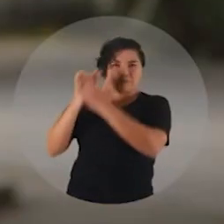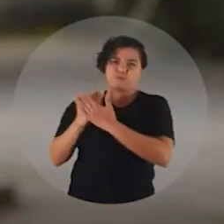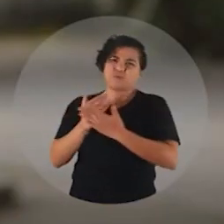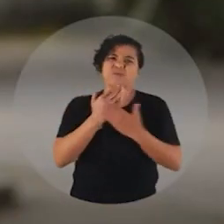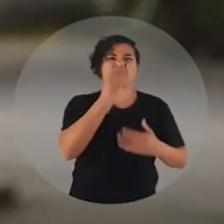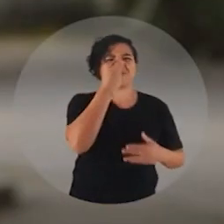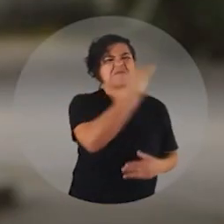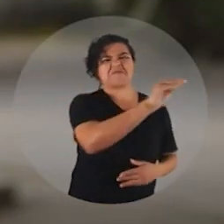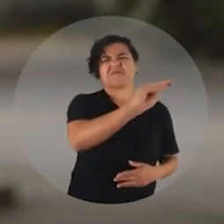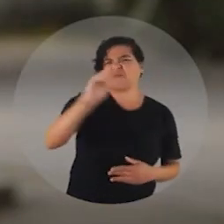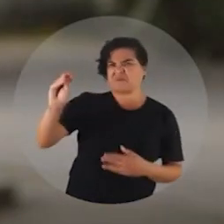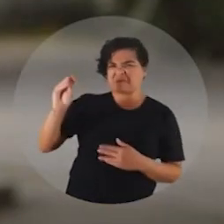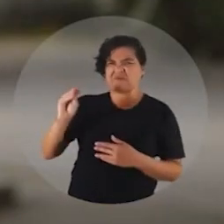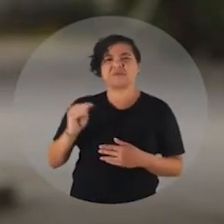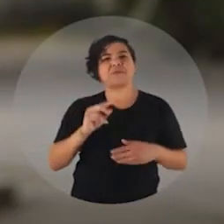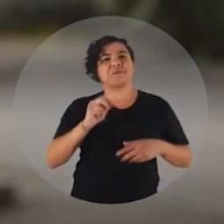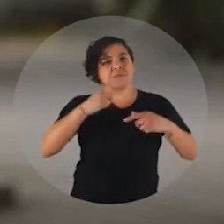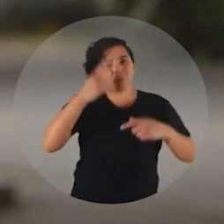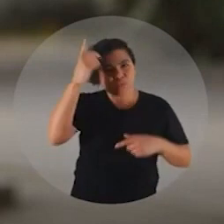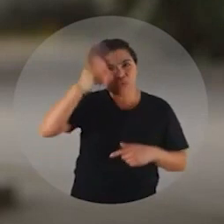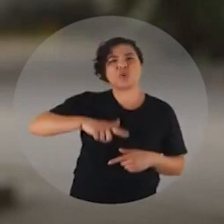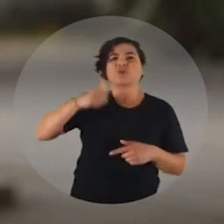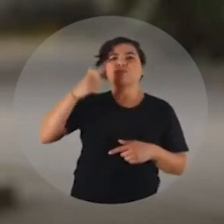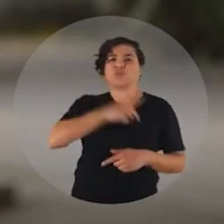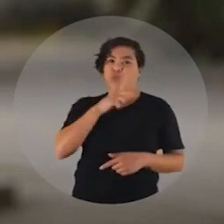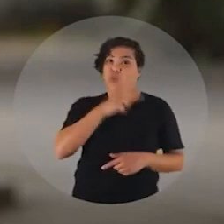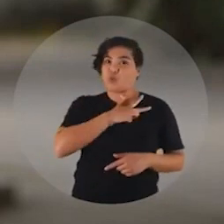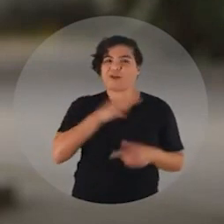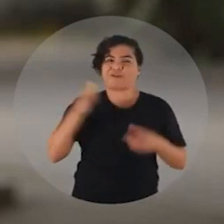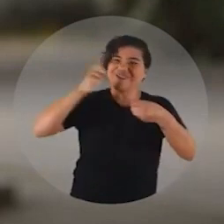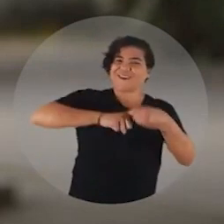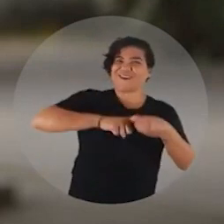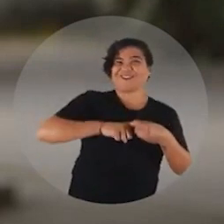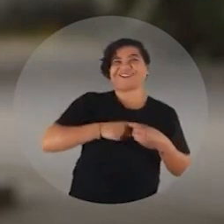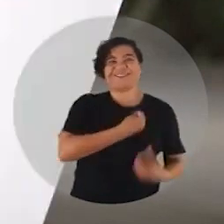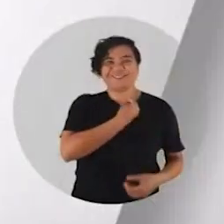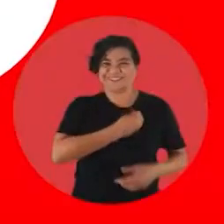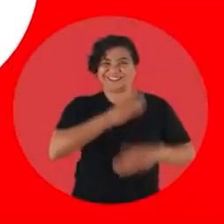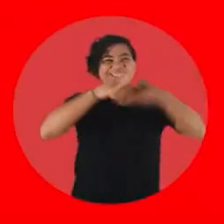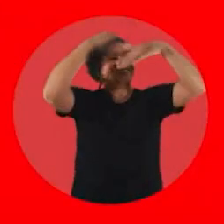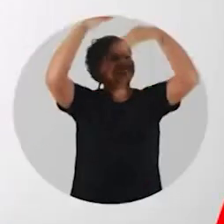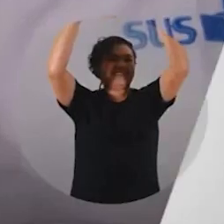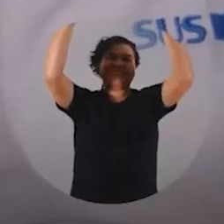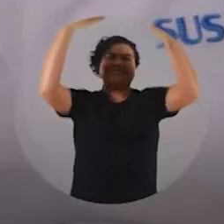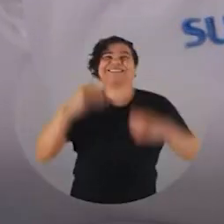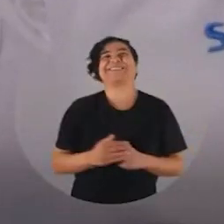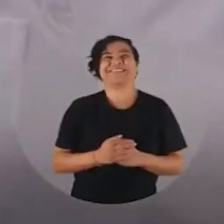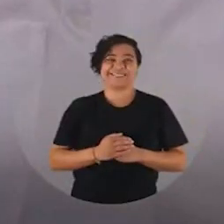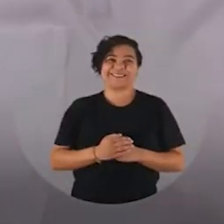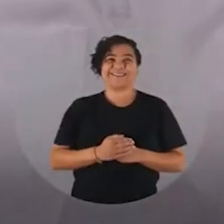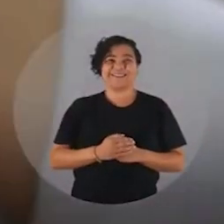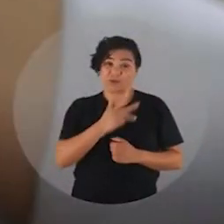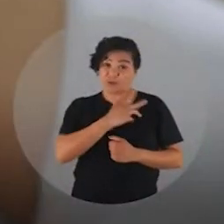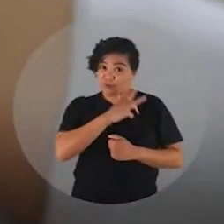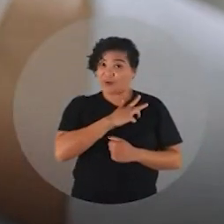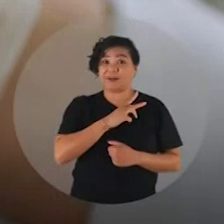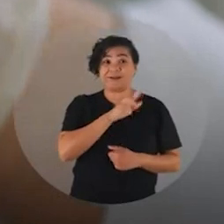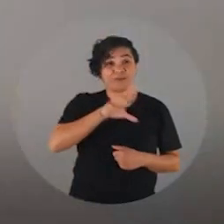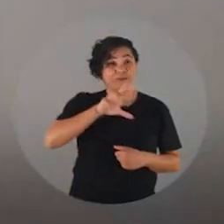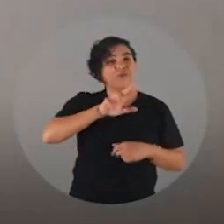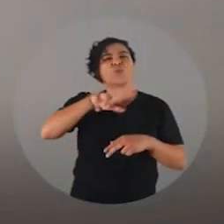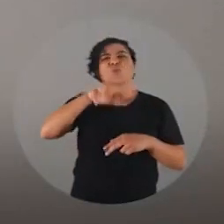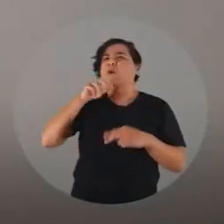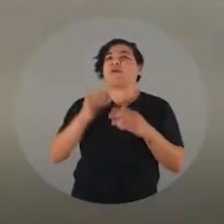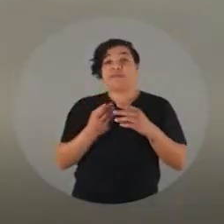A gente precisa do Lula de volta, porque a gente precisa voltar a viver e precisa voltar a crescer. Lula vai implantar o mutirão do